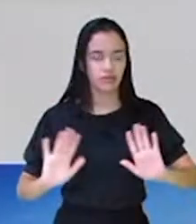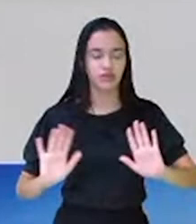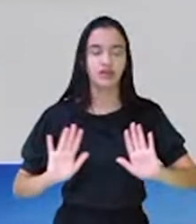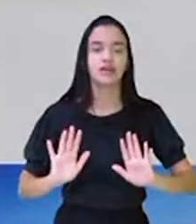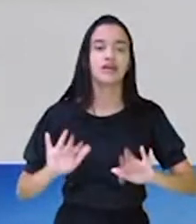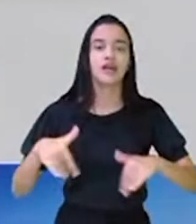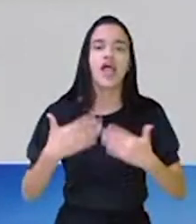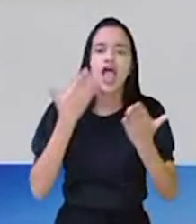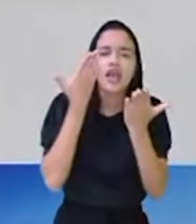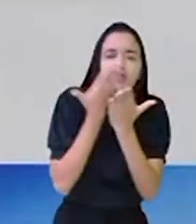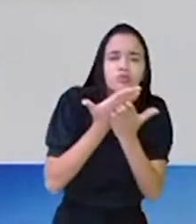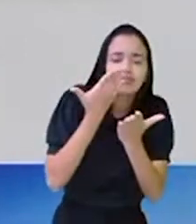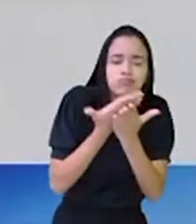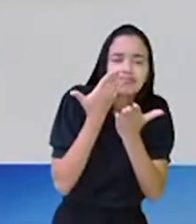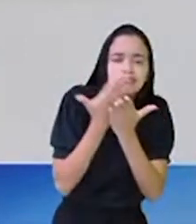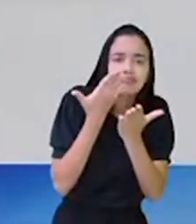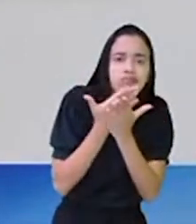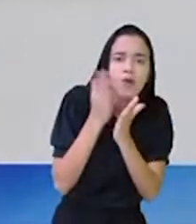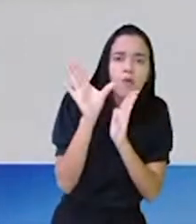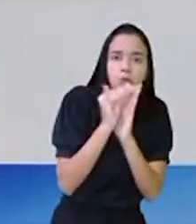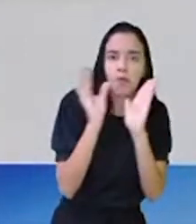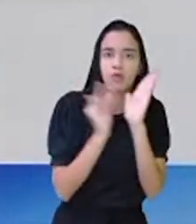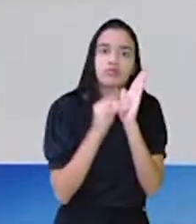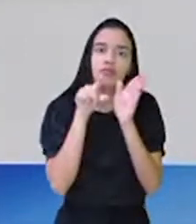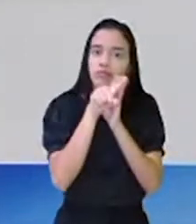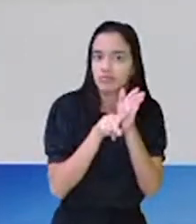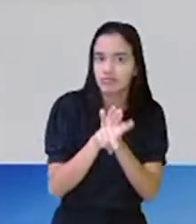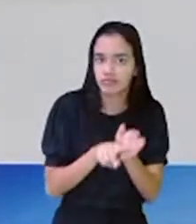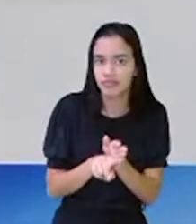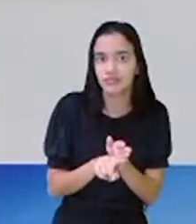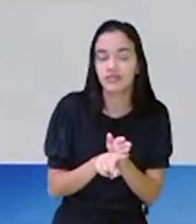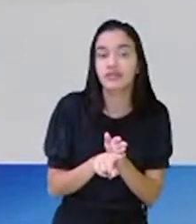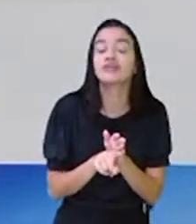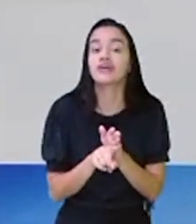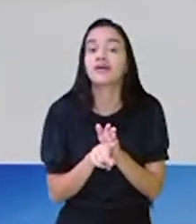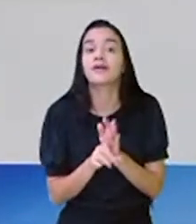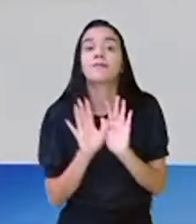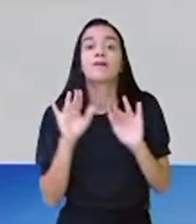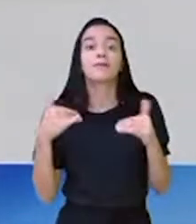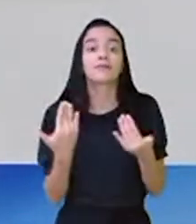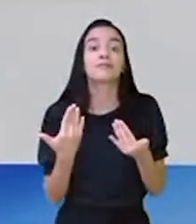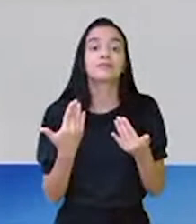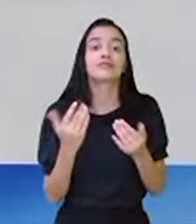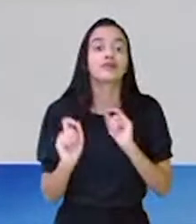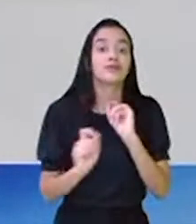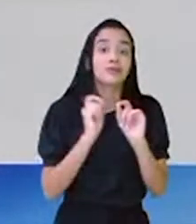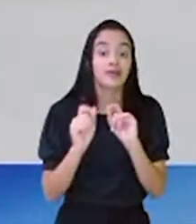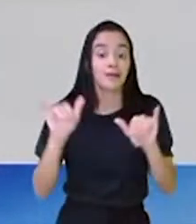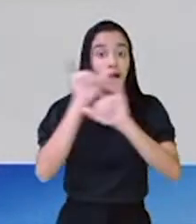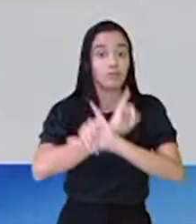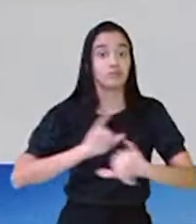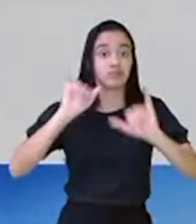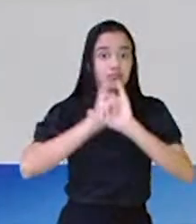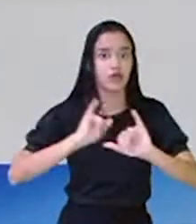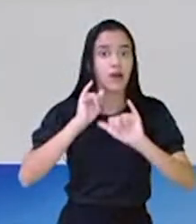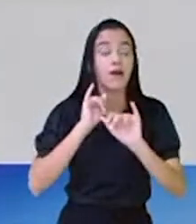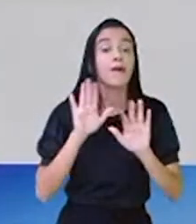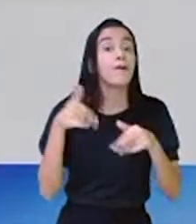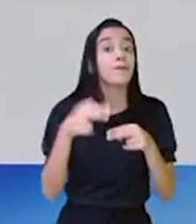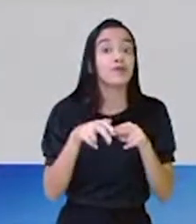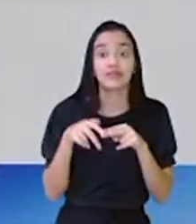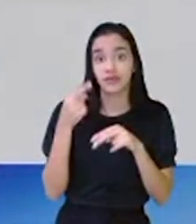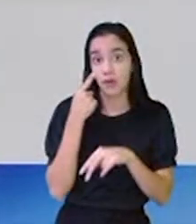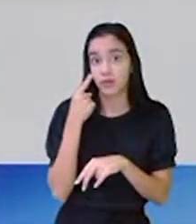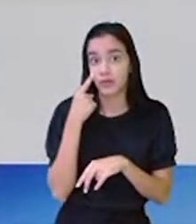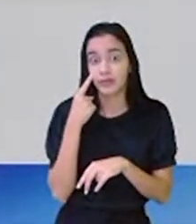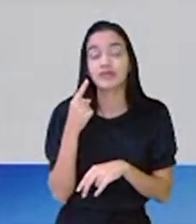É estudado. O conteúdo é pesquisado, estudado para poder ser divulgado. Por isso, olha